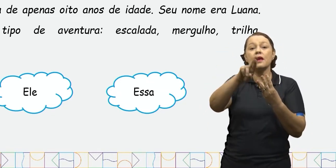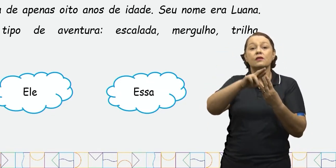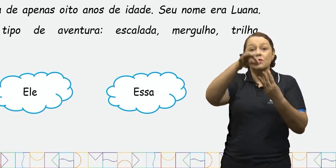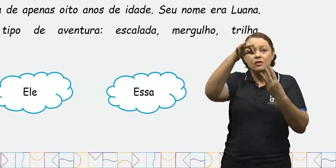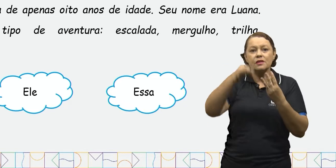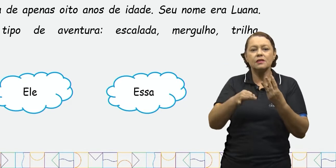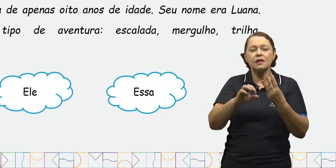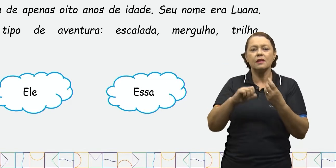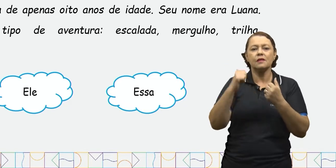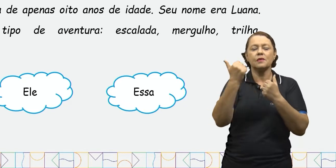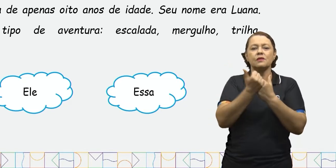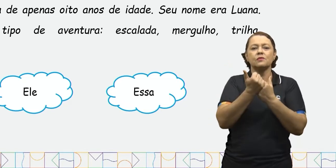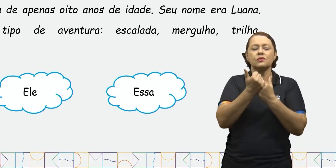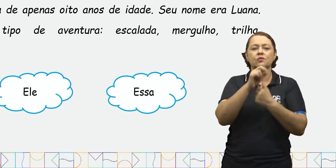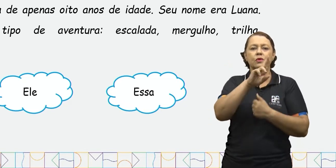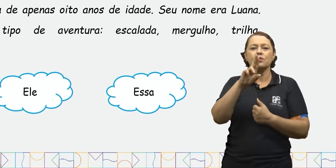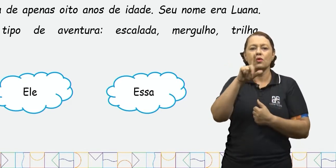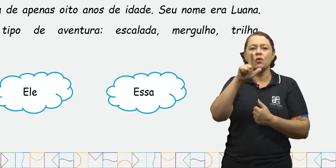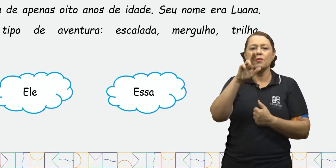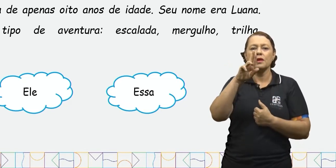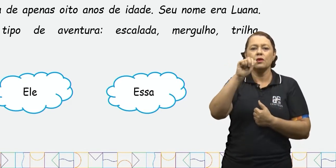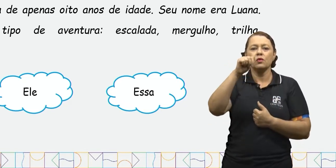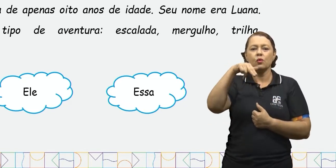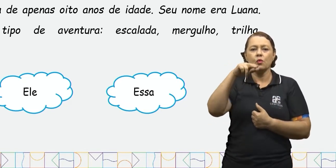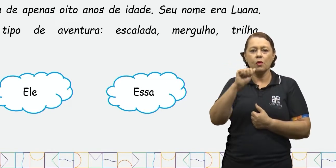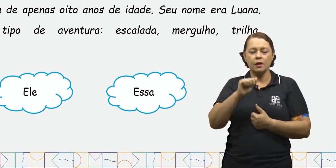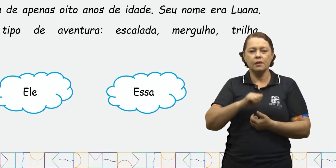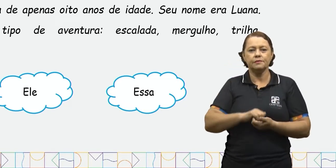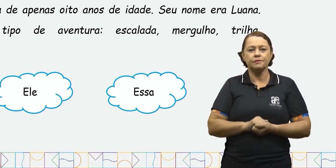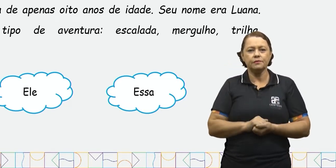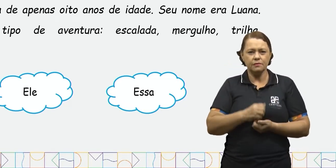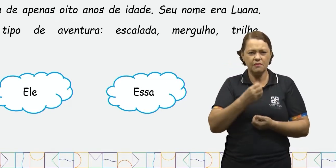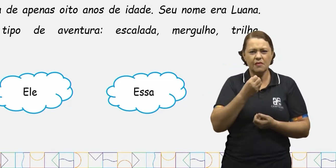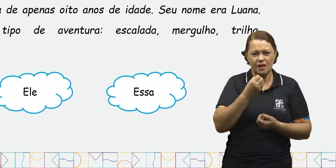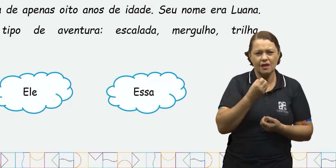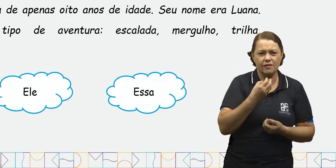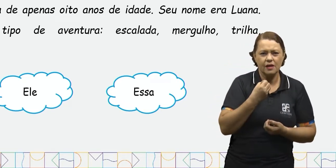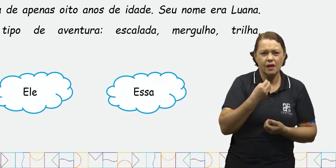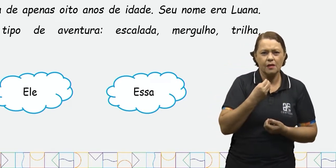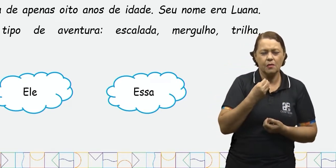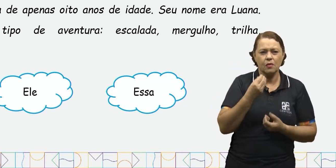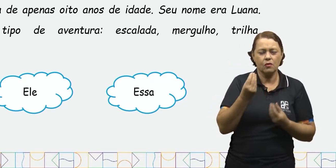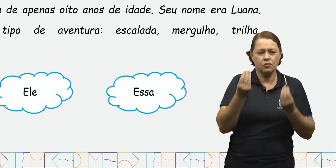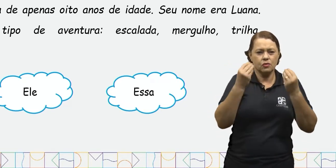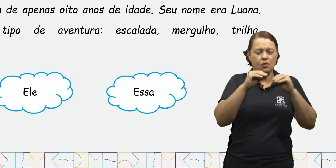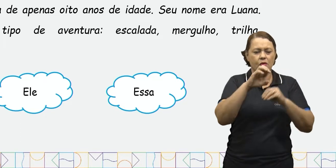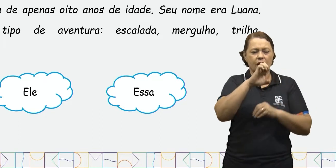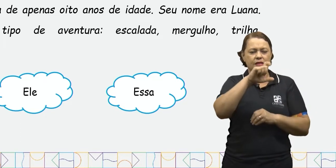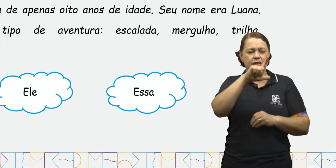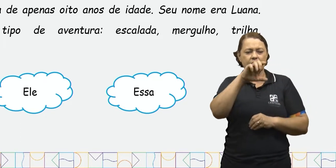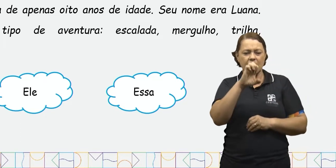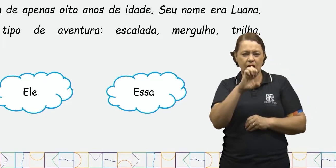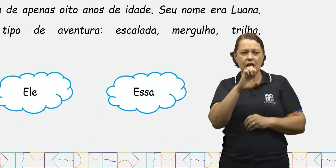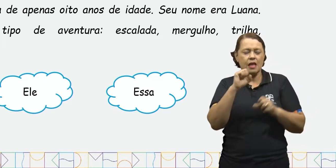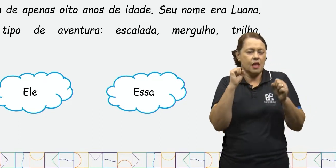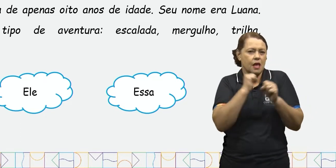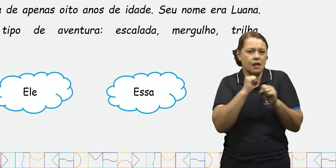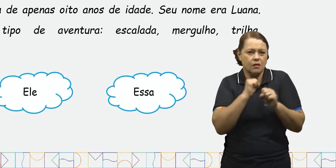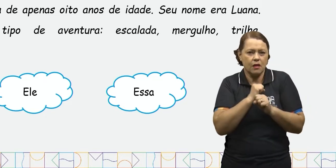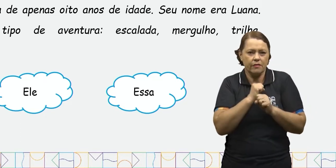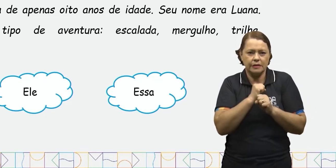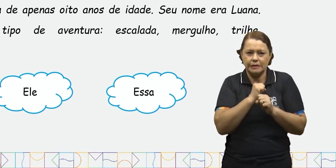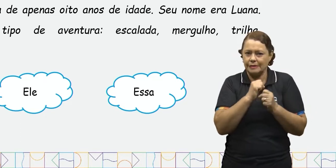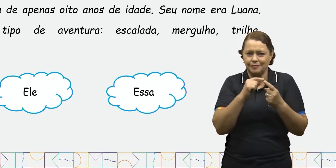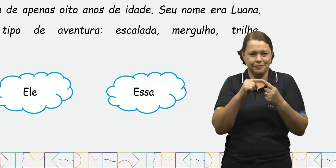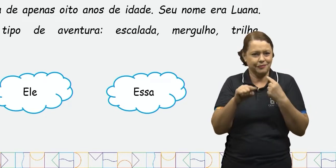substituir o nome Luana? Será que ficaria bom se eu colocasse ele adorava? Hum, acho que não, né?